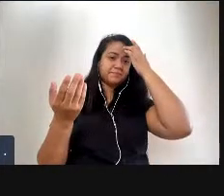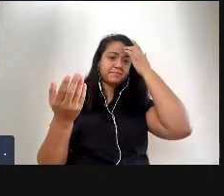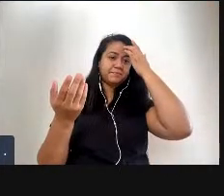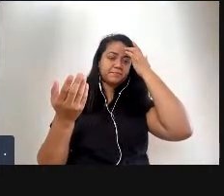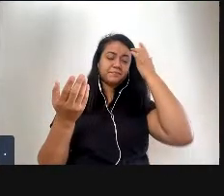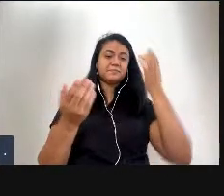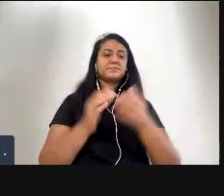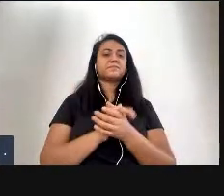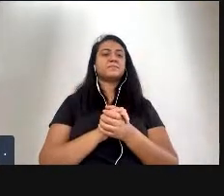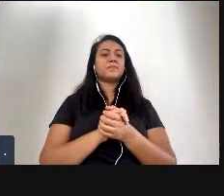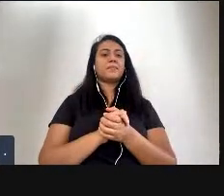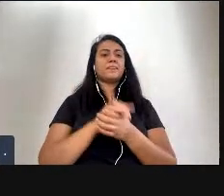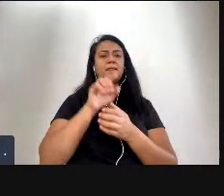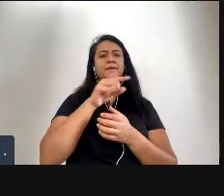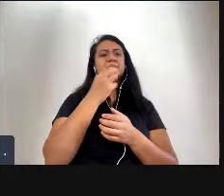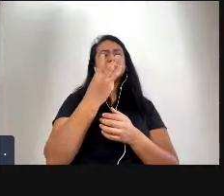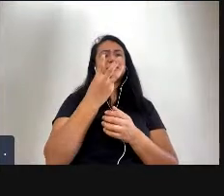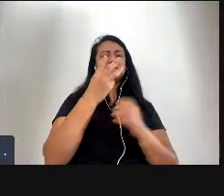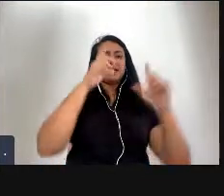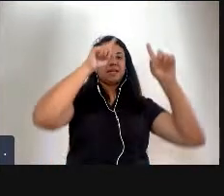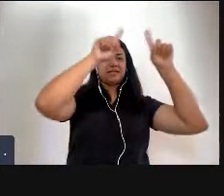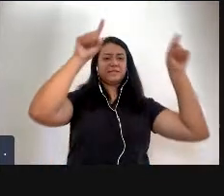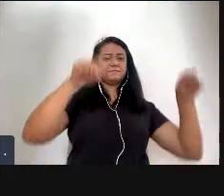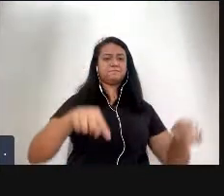aí são os três cartazes